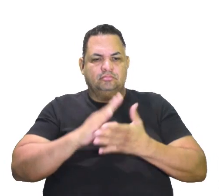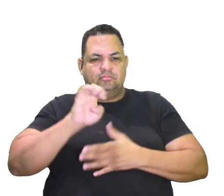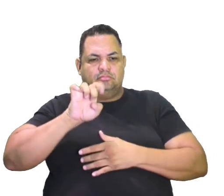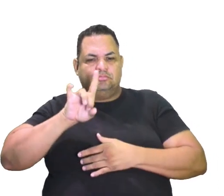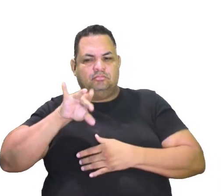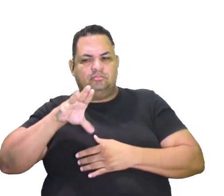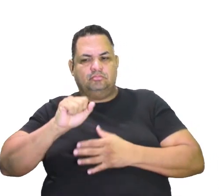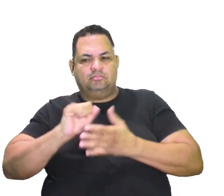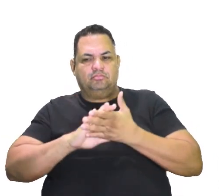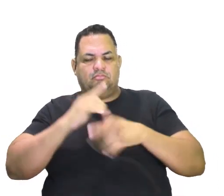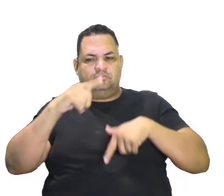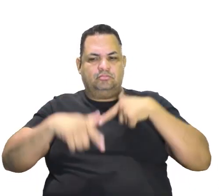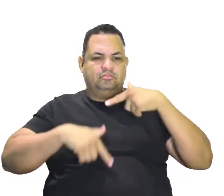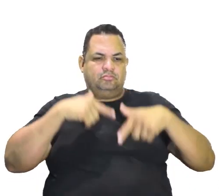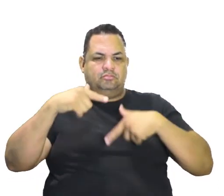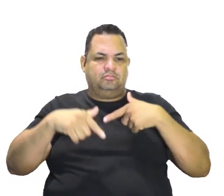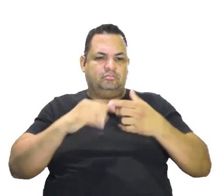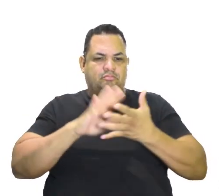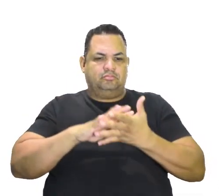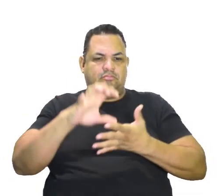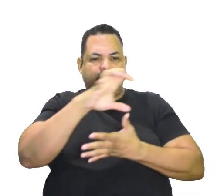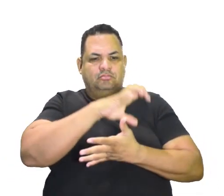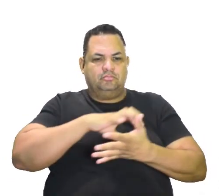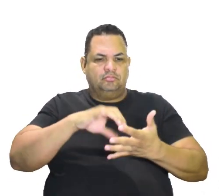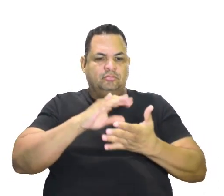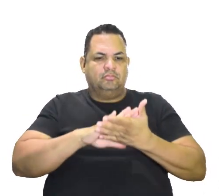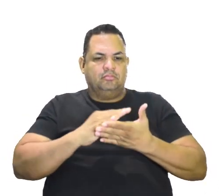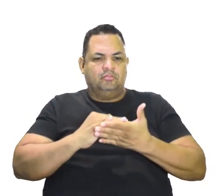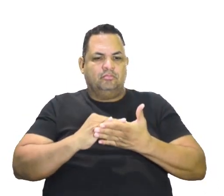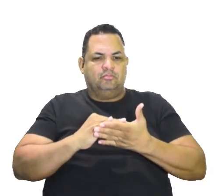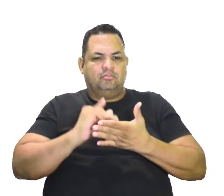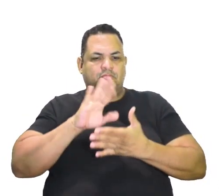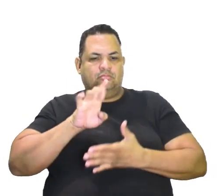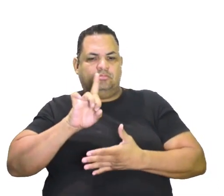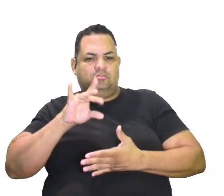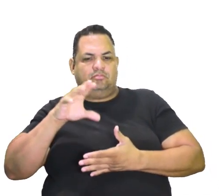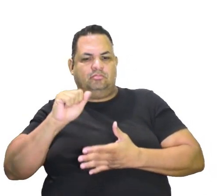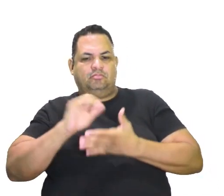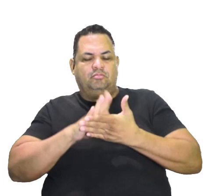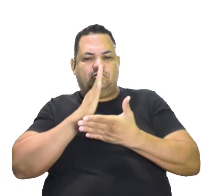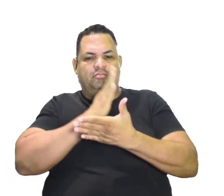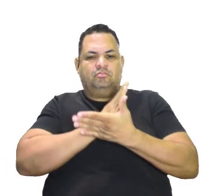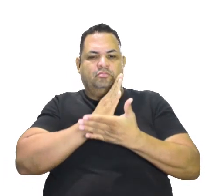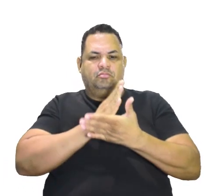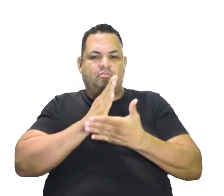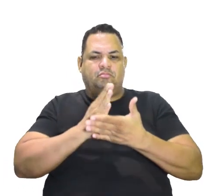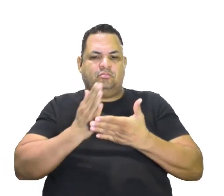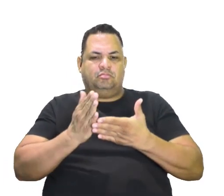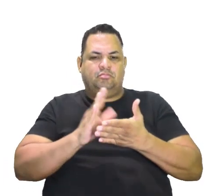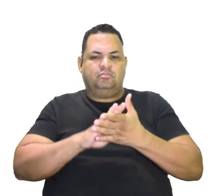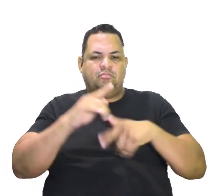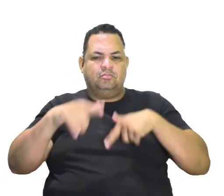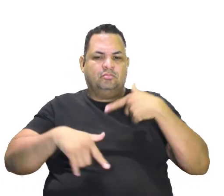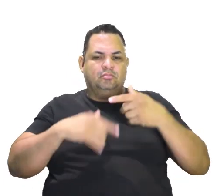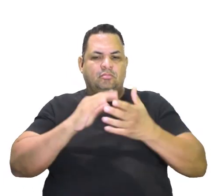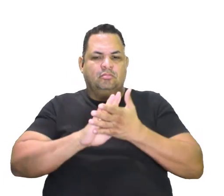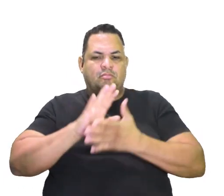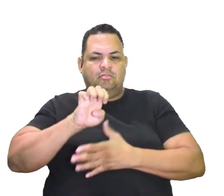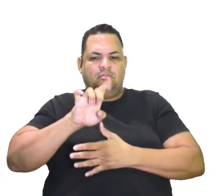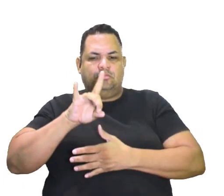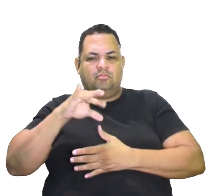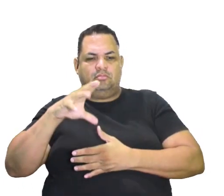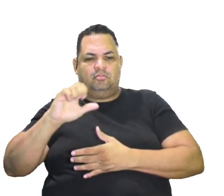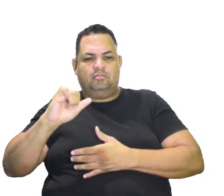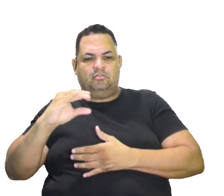especialização da mão de obra. E a revolução industrial, institucional, desculpa, a divisão do trabalho